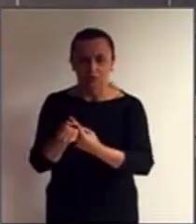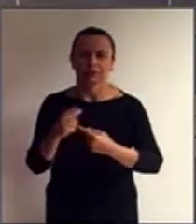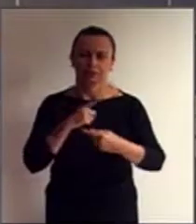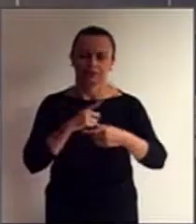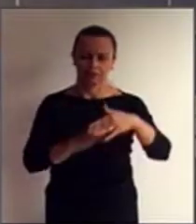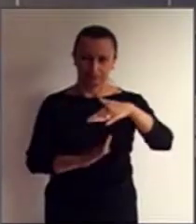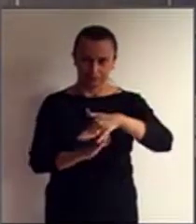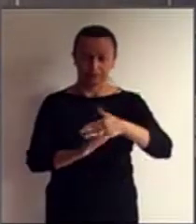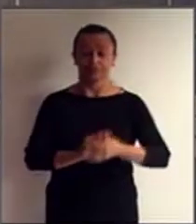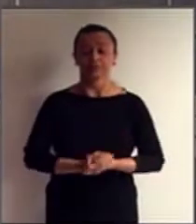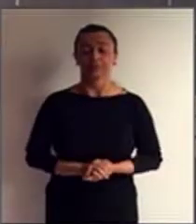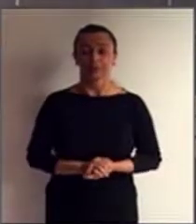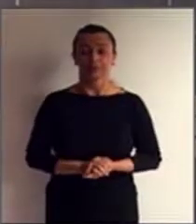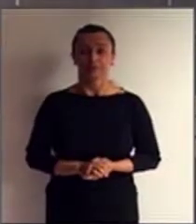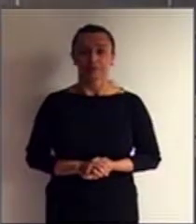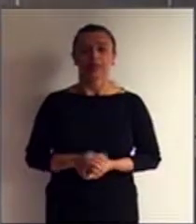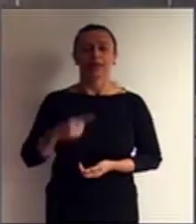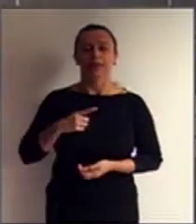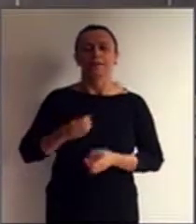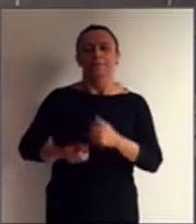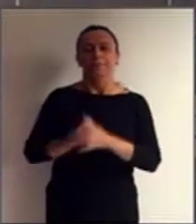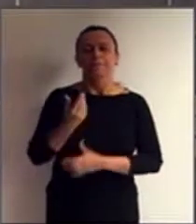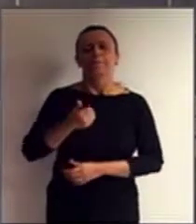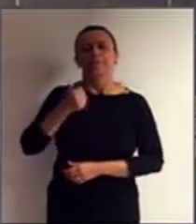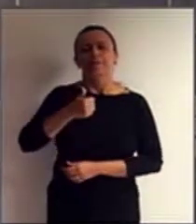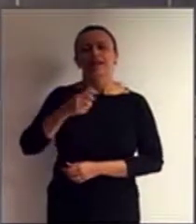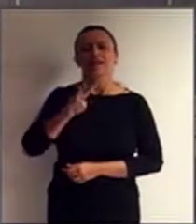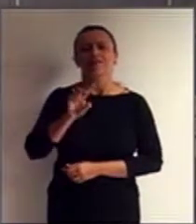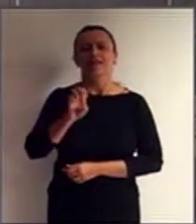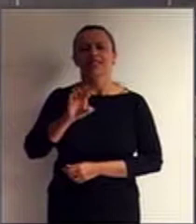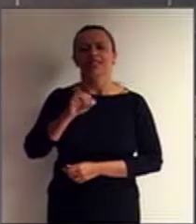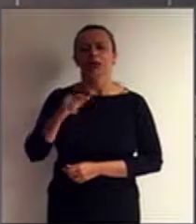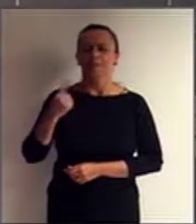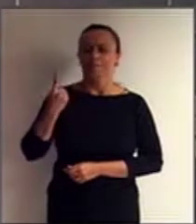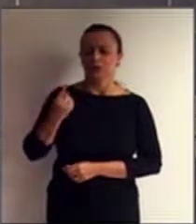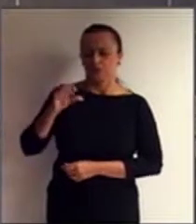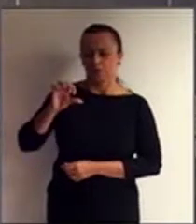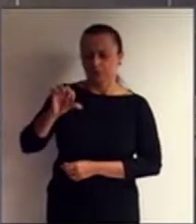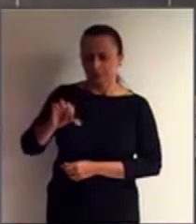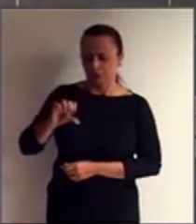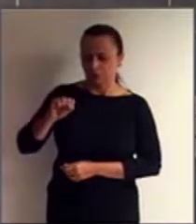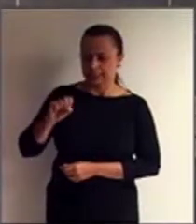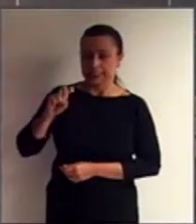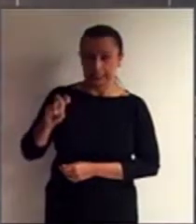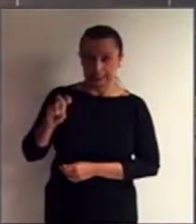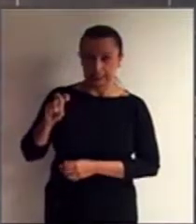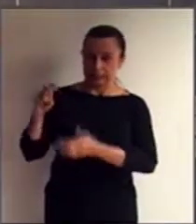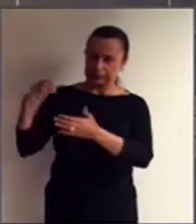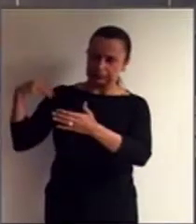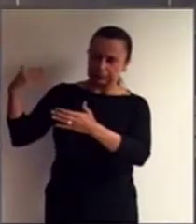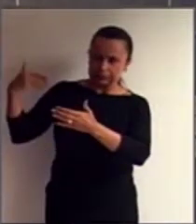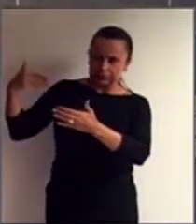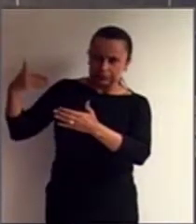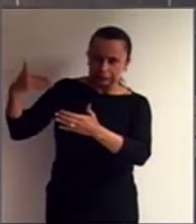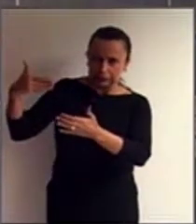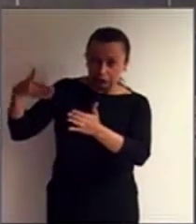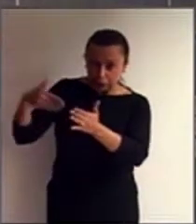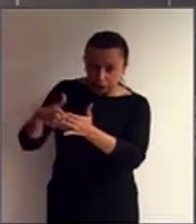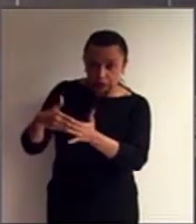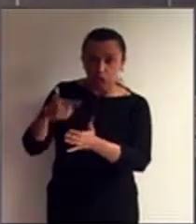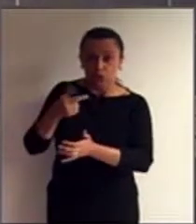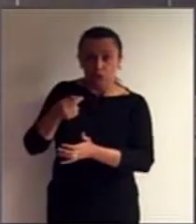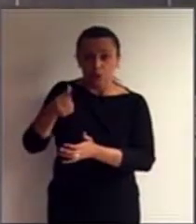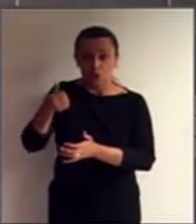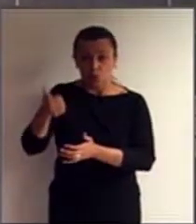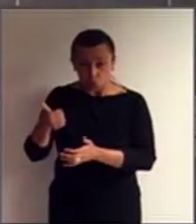desde a sua primeira versão, lá em 1985, até a sua aprovação em 2001, é